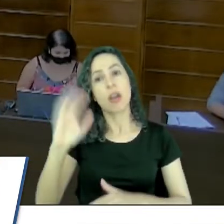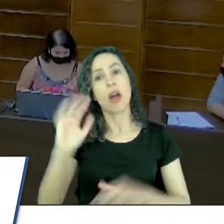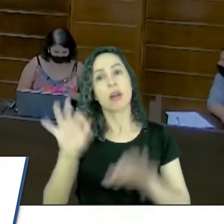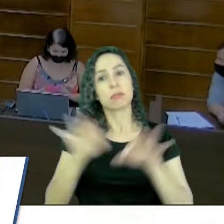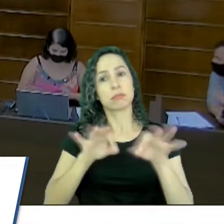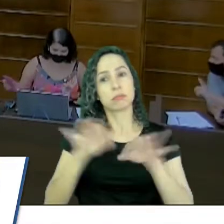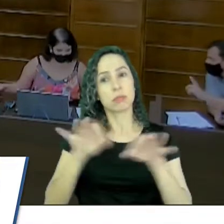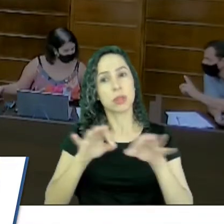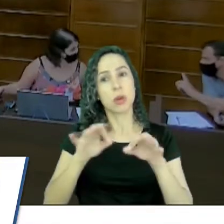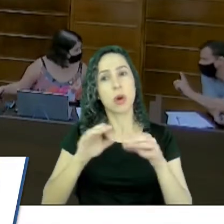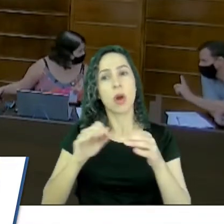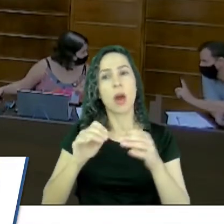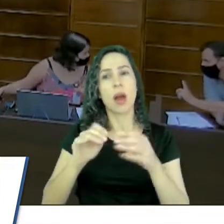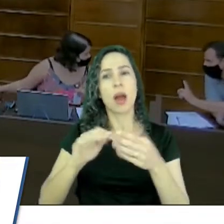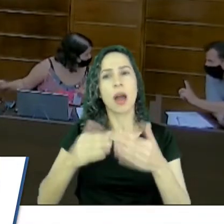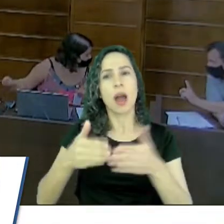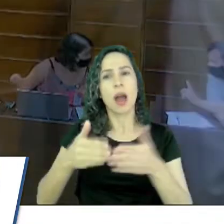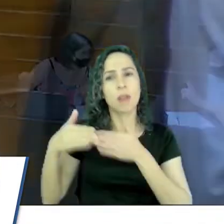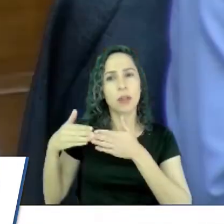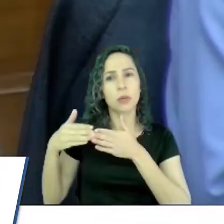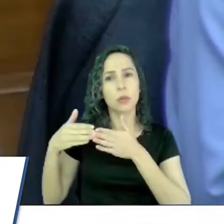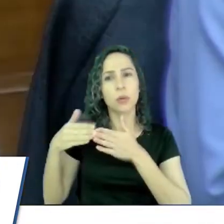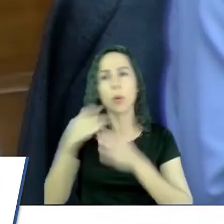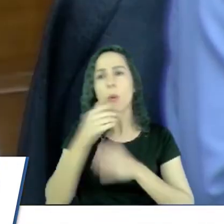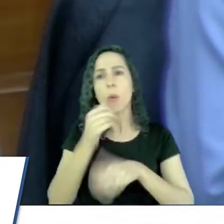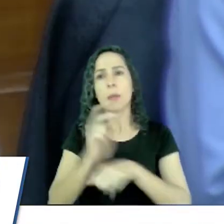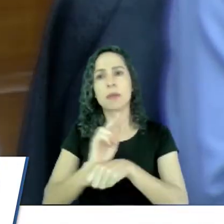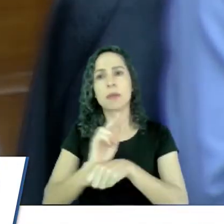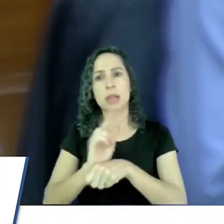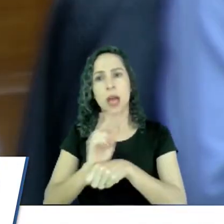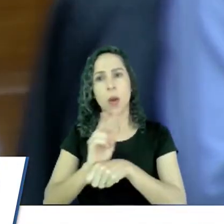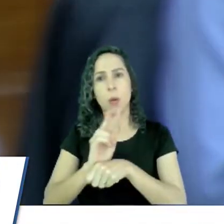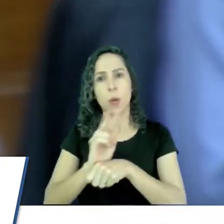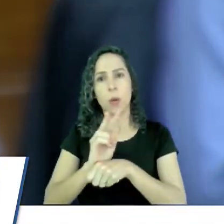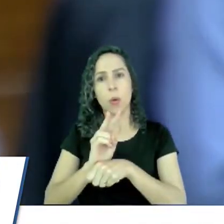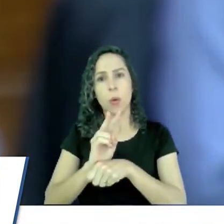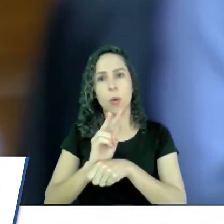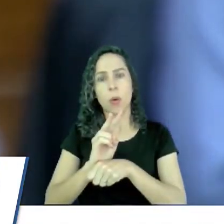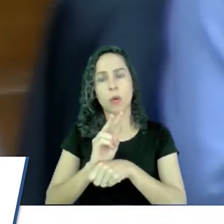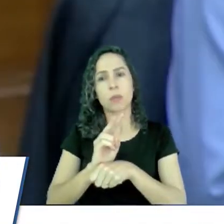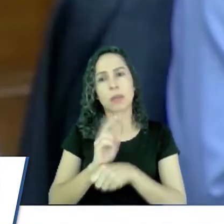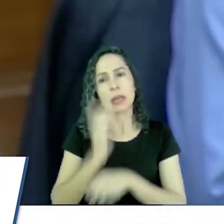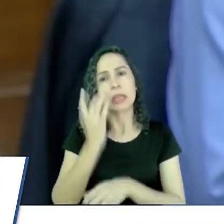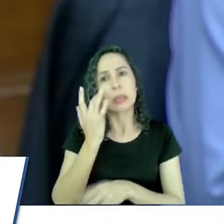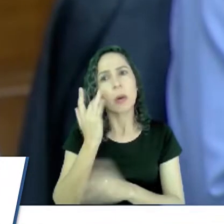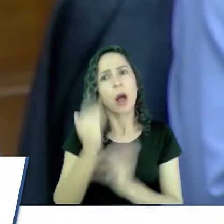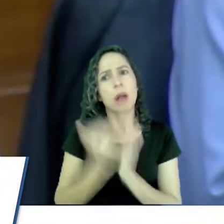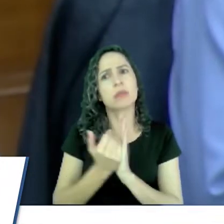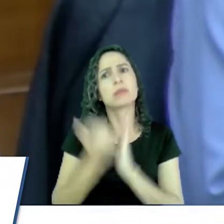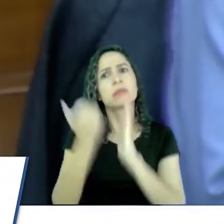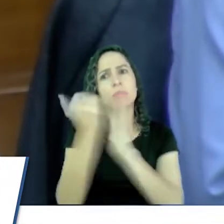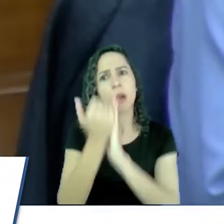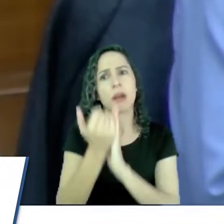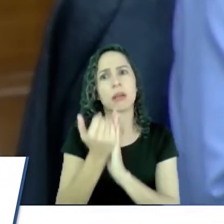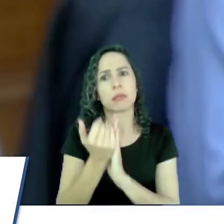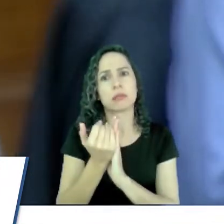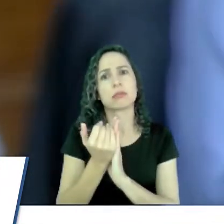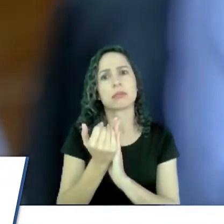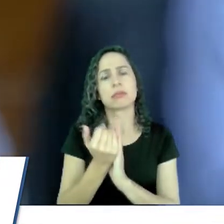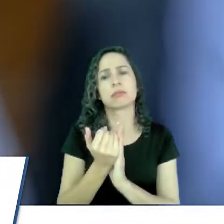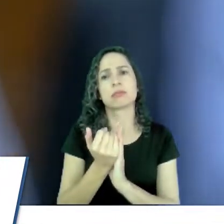afastou o fiscal, mas eu acho que tem que ir além. Precisa realmente